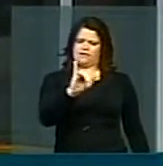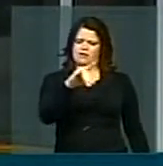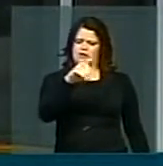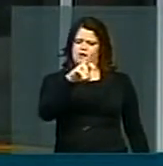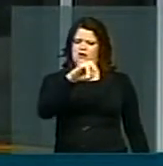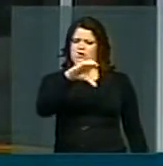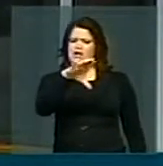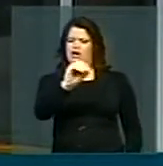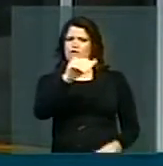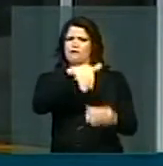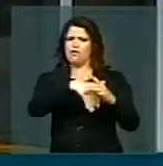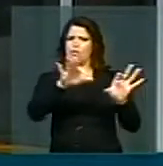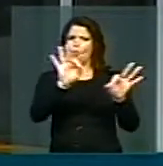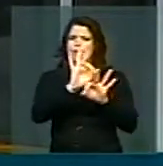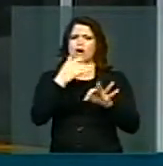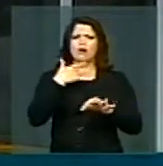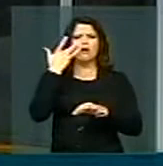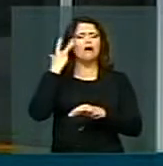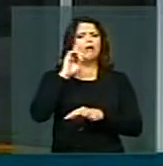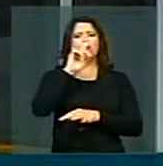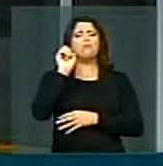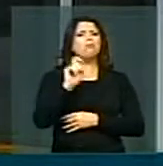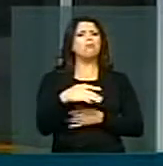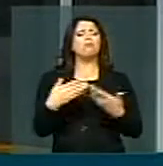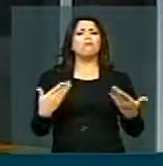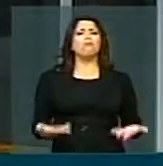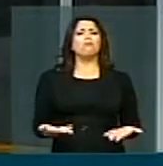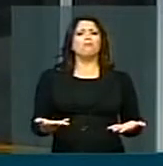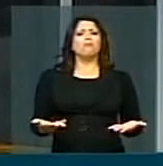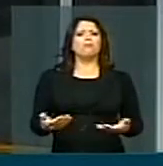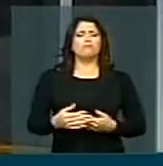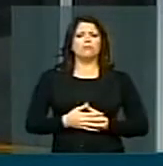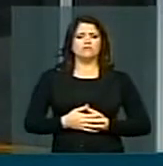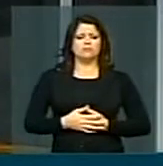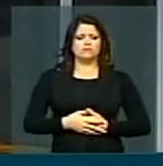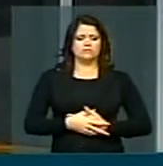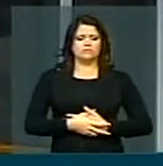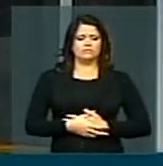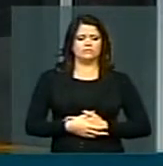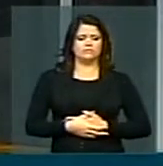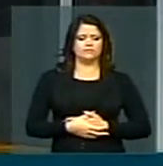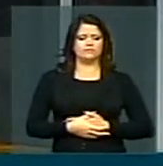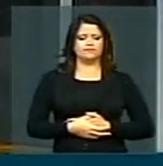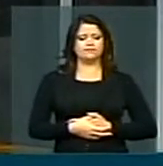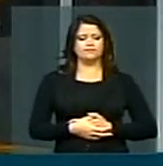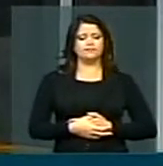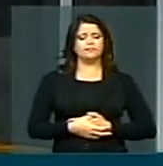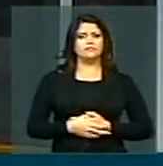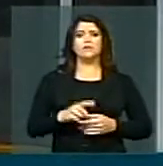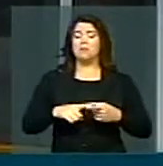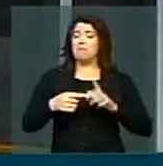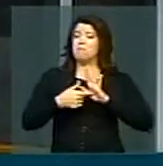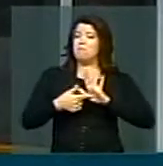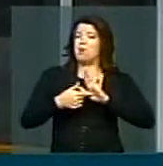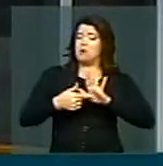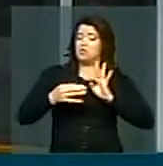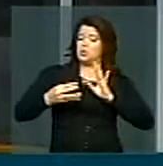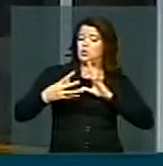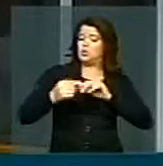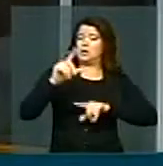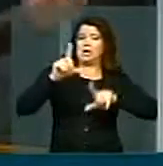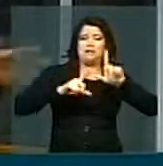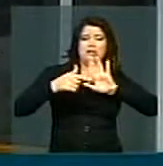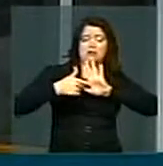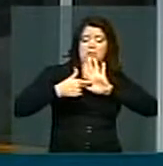esse escândalo que tem na imprensa, que